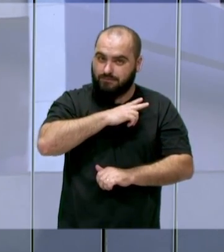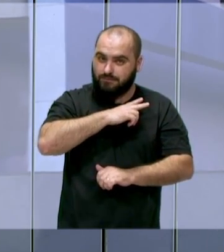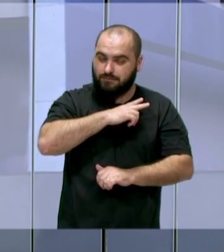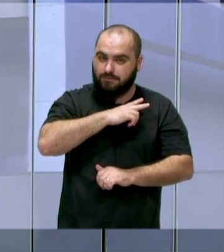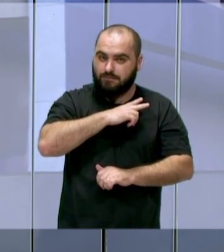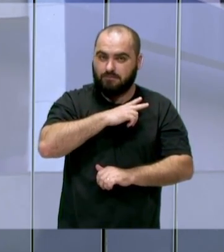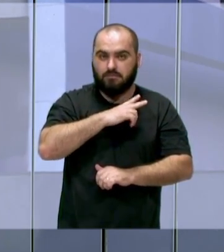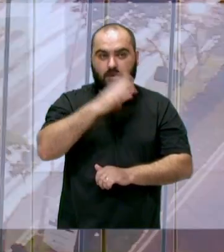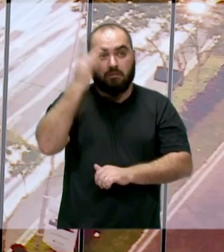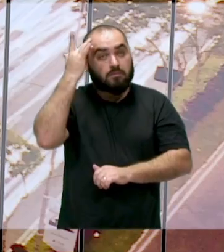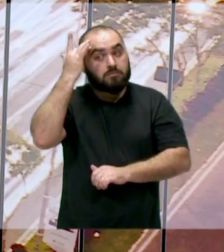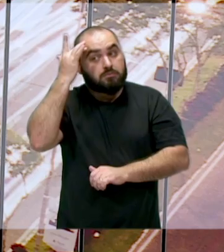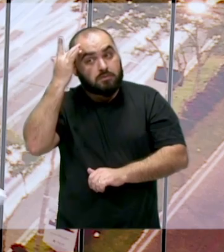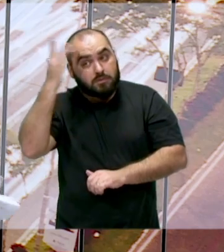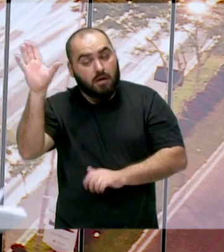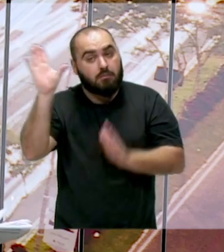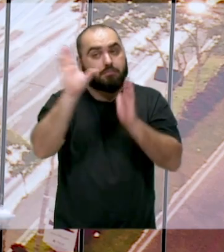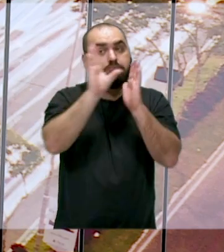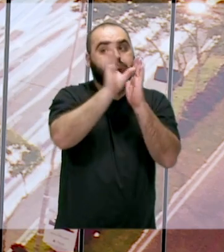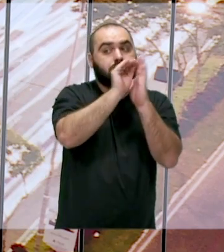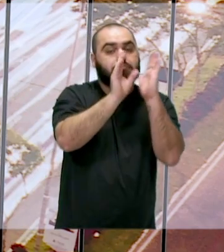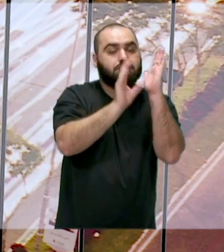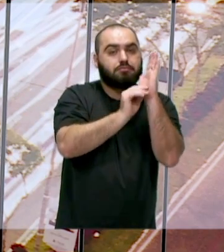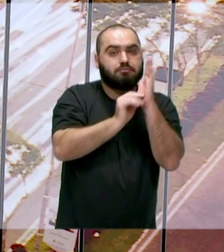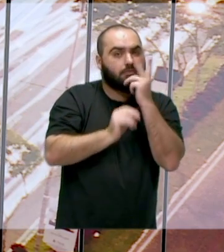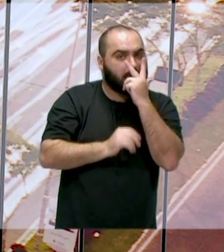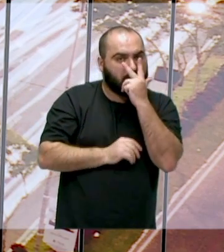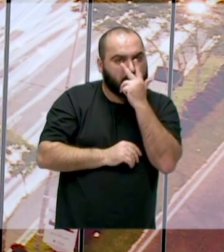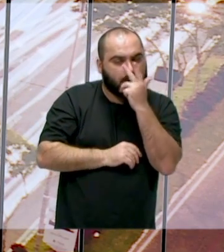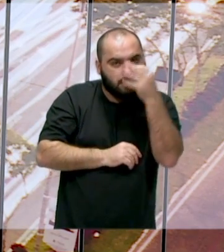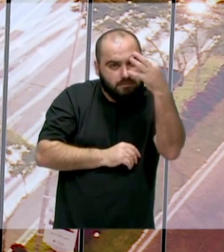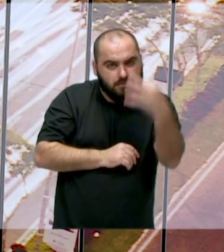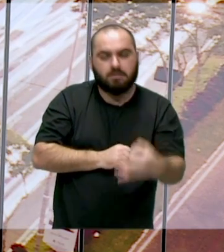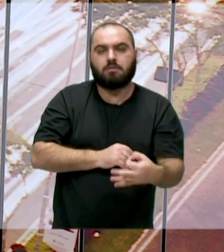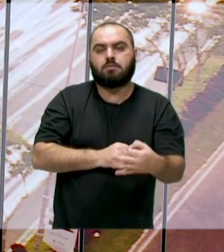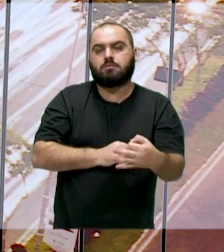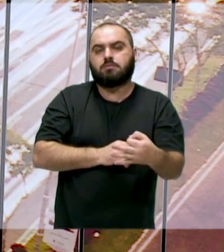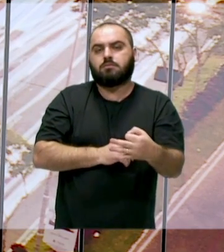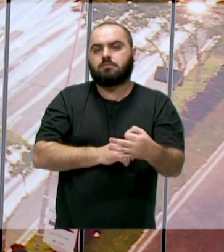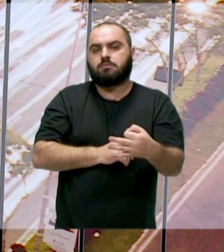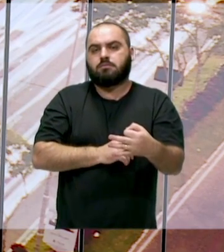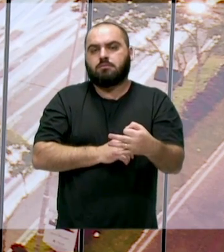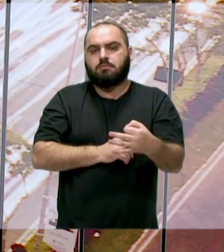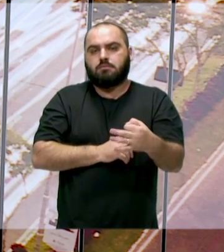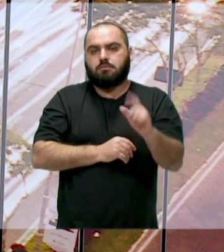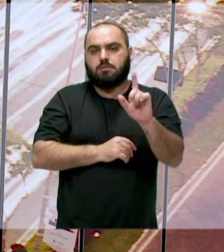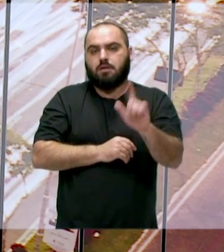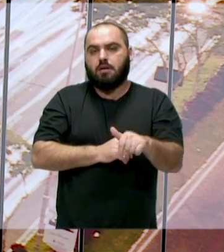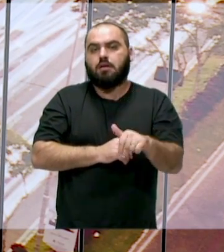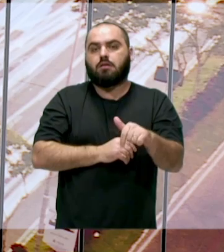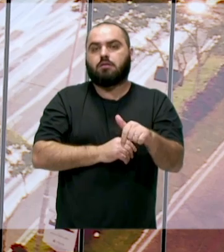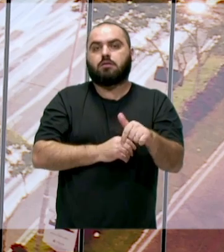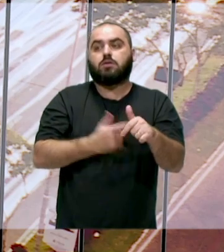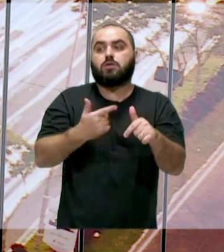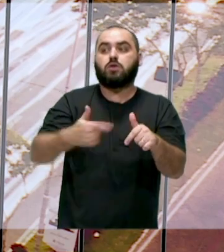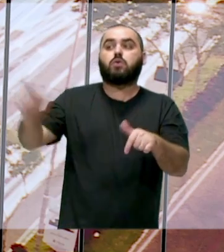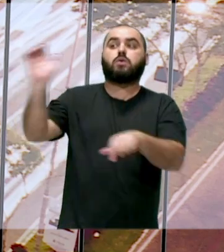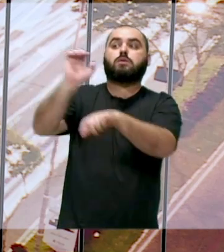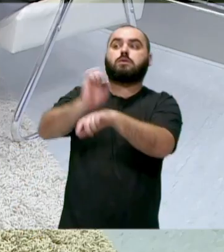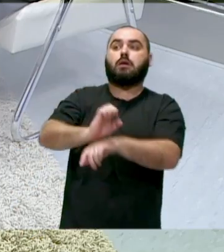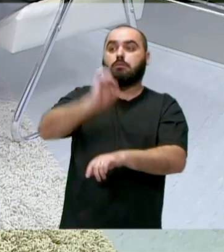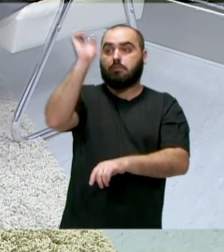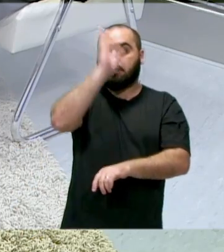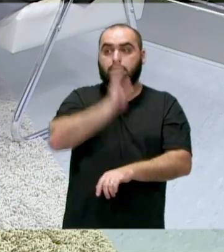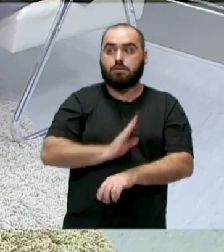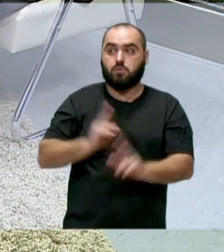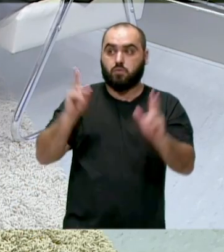ainda não, embora não esteja definido, é quase certo que seja um modelo já seguido em outros estados do país,